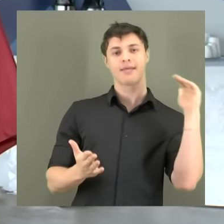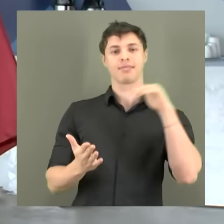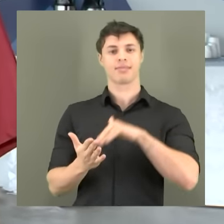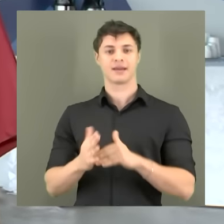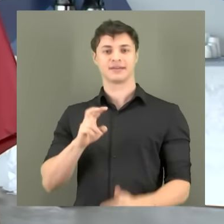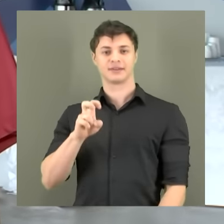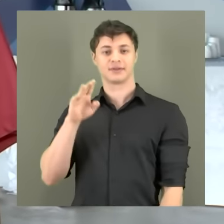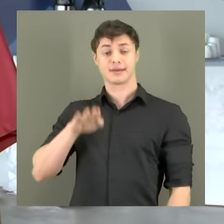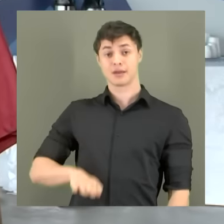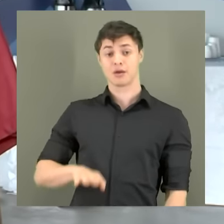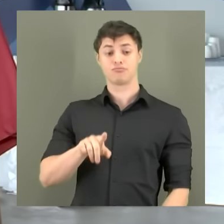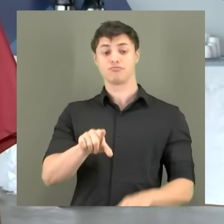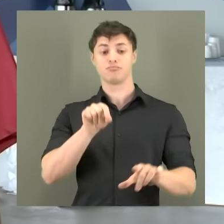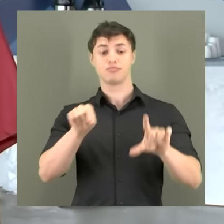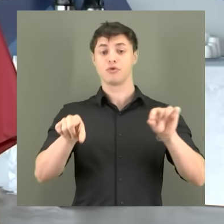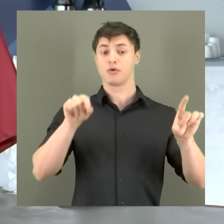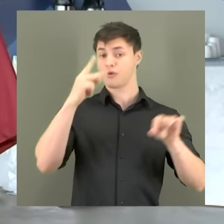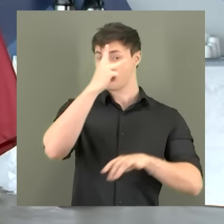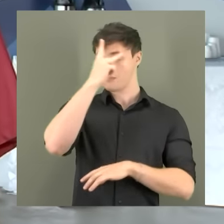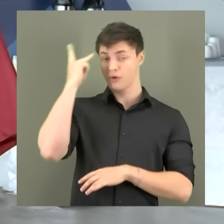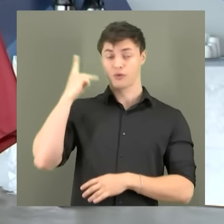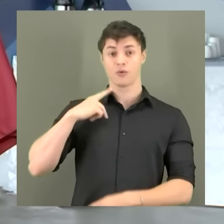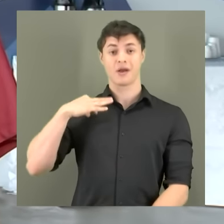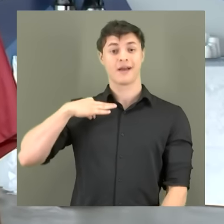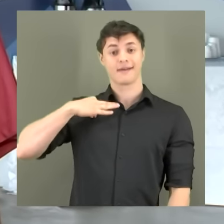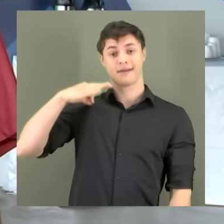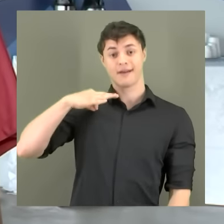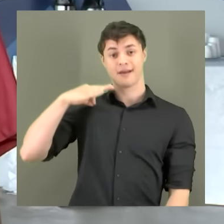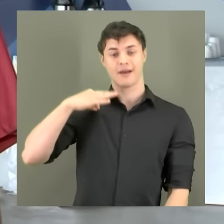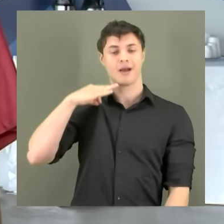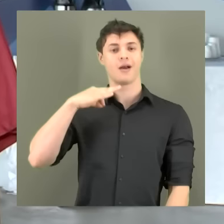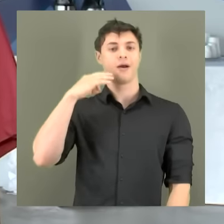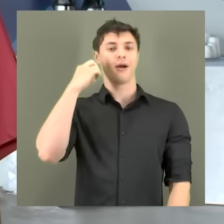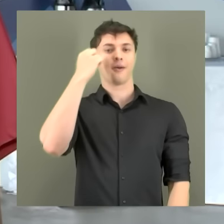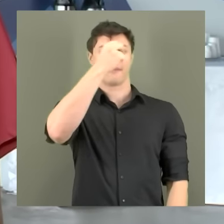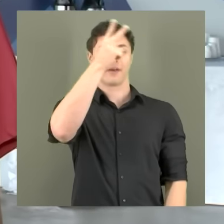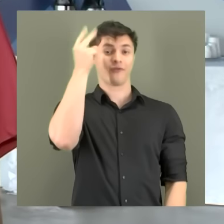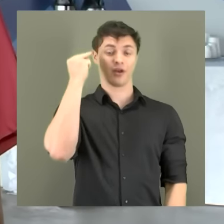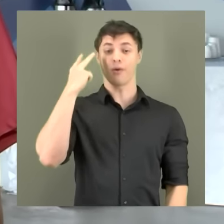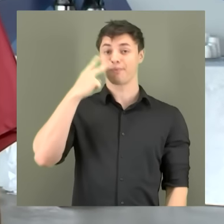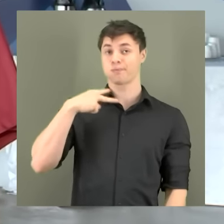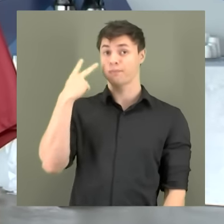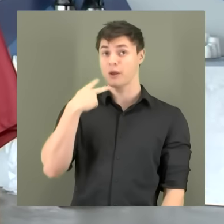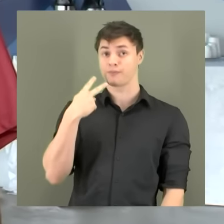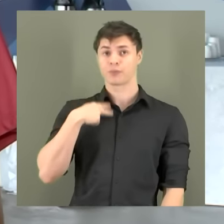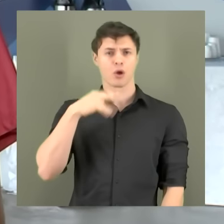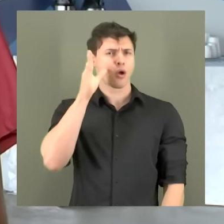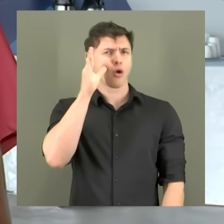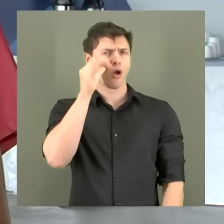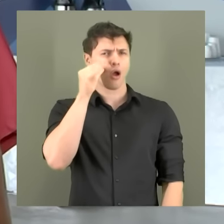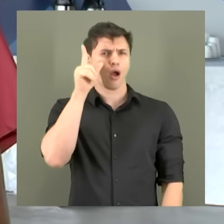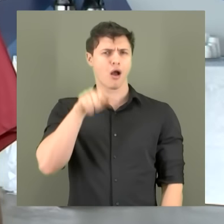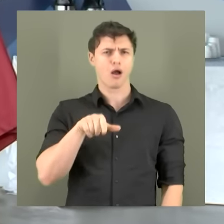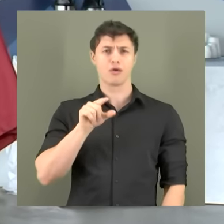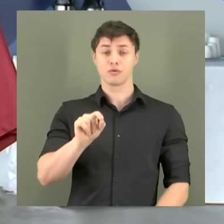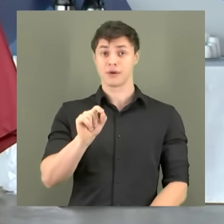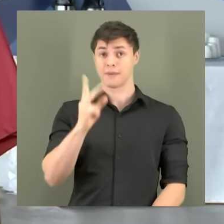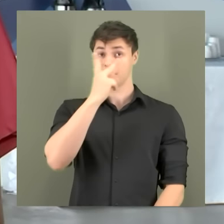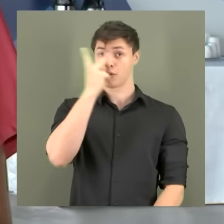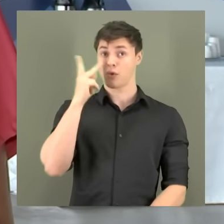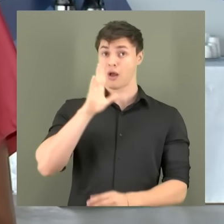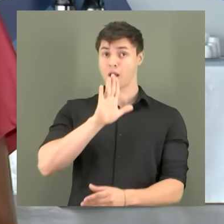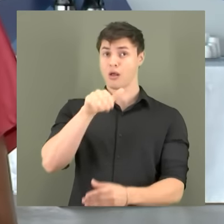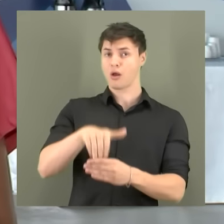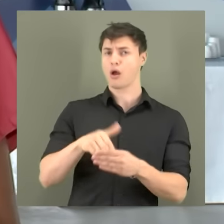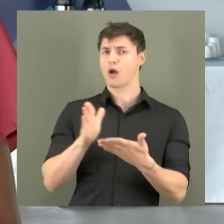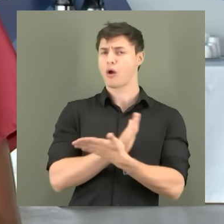para escolherem seus candidatos a prefeitos e a vereadores. Uma curiosidade é que os eleitores de alguns estados,